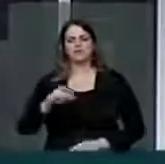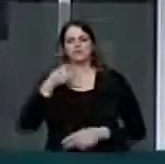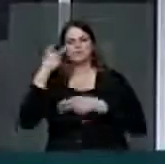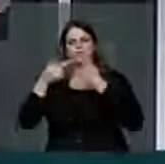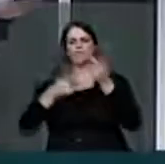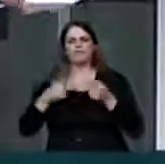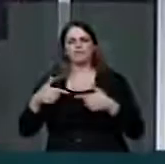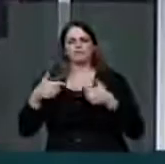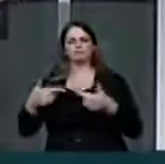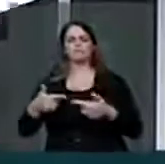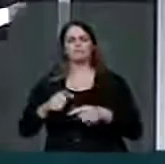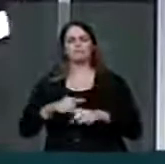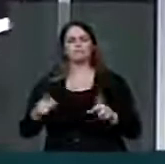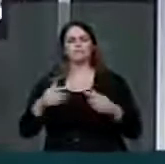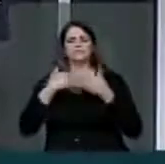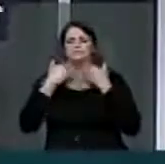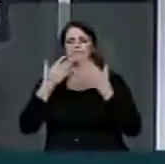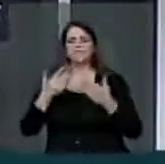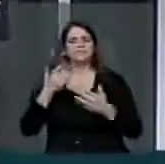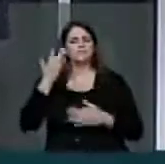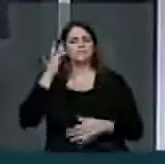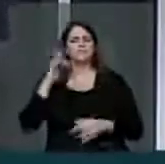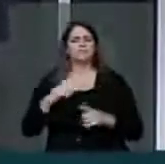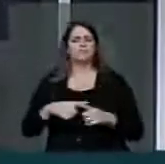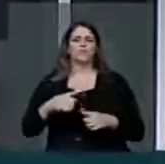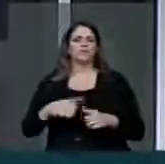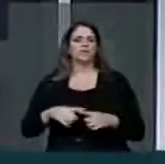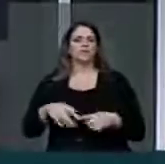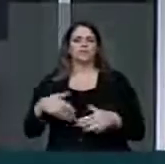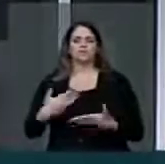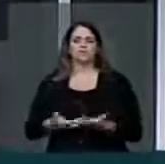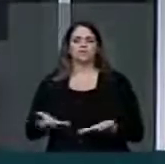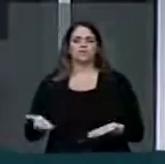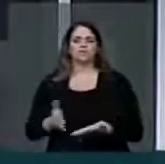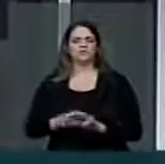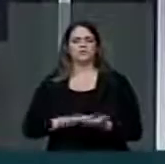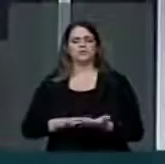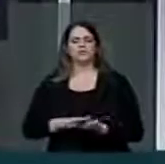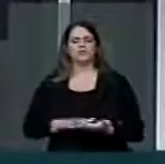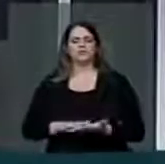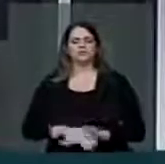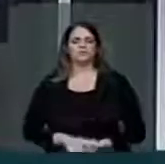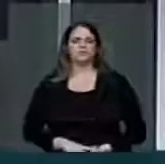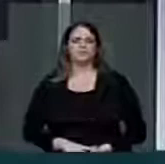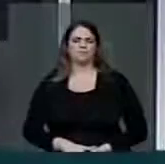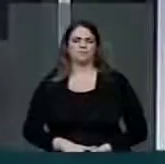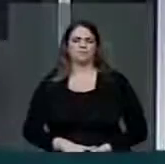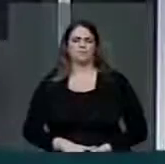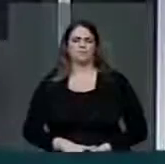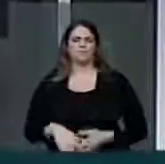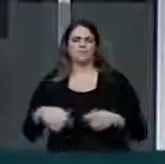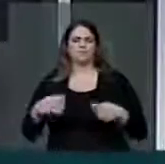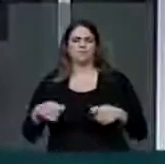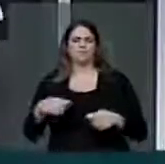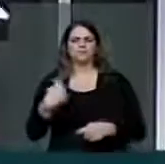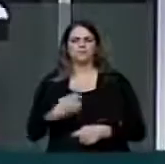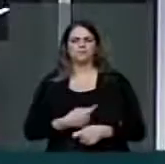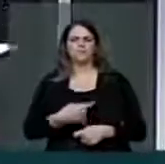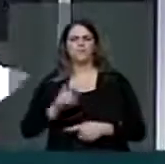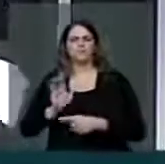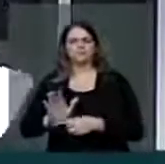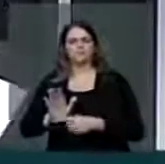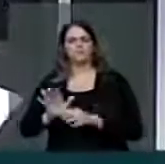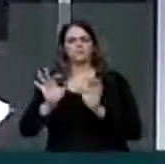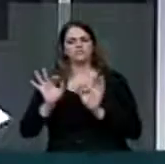mas não adianta, eu não sei por que não se toma providência, senhores deputados, para que nós possamos dar condições